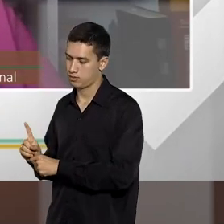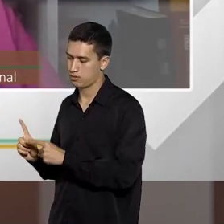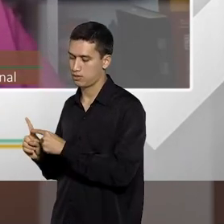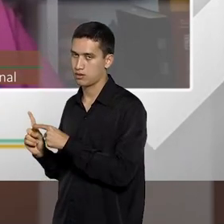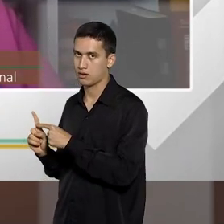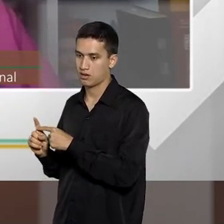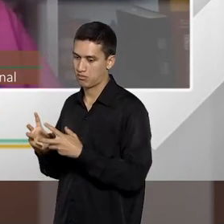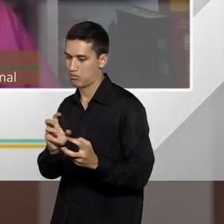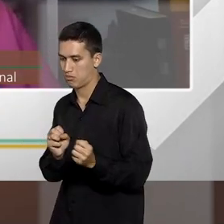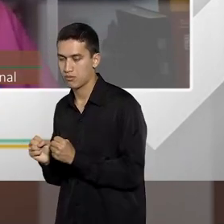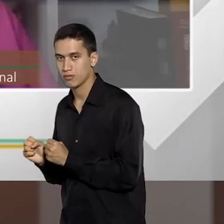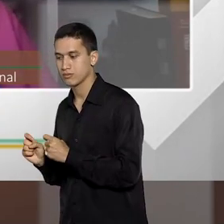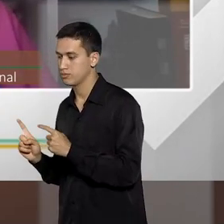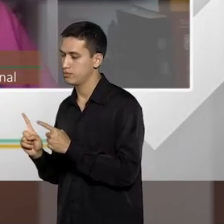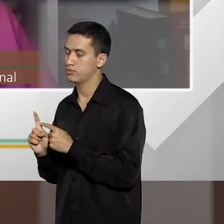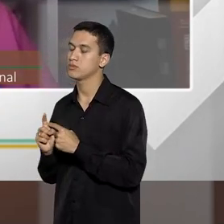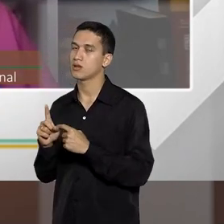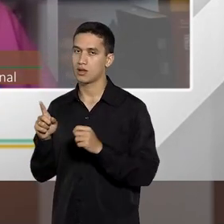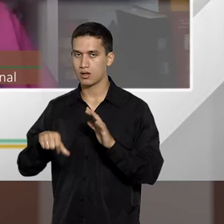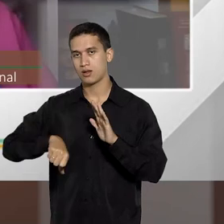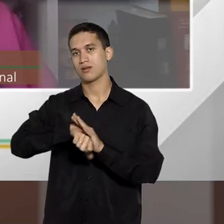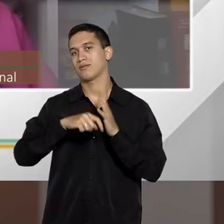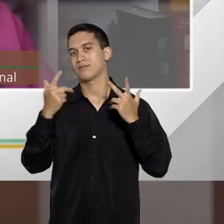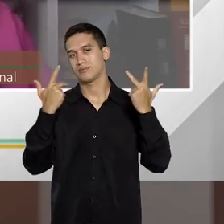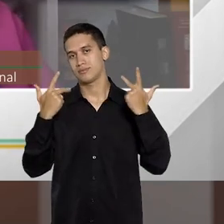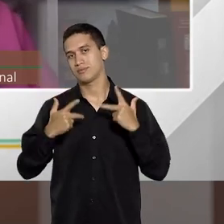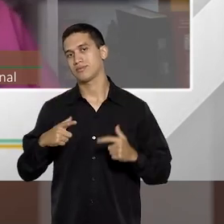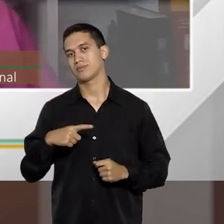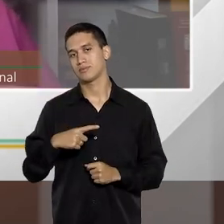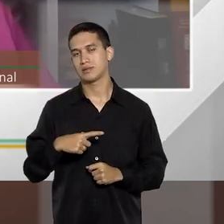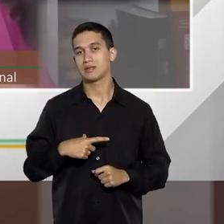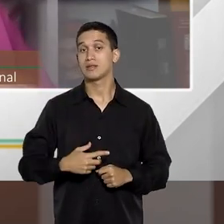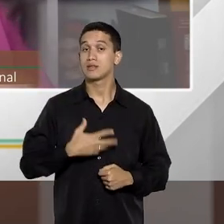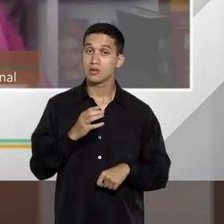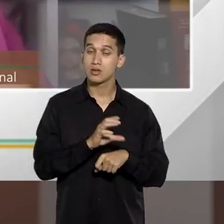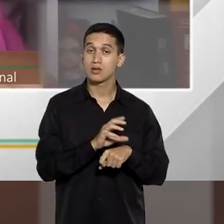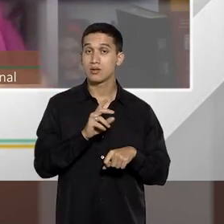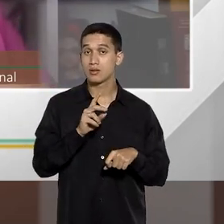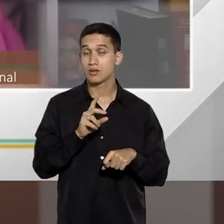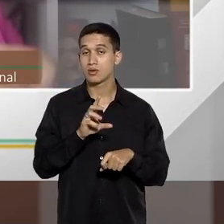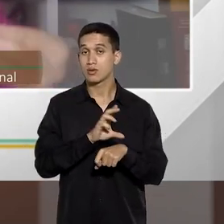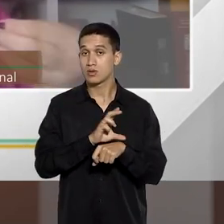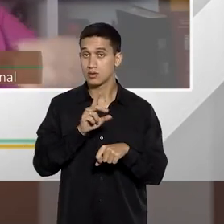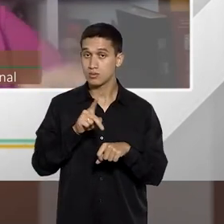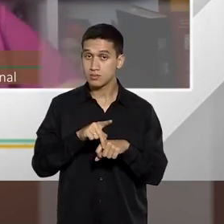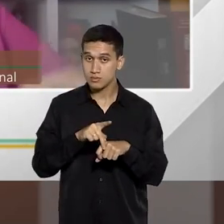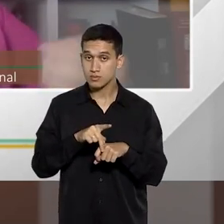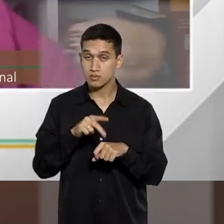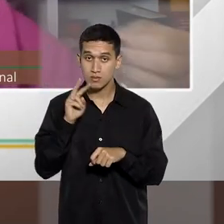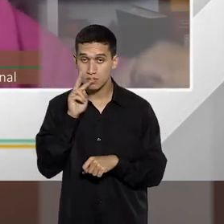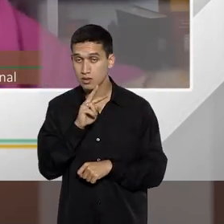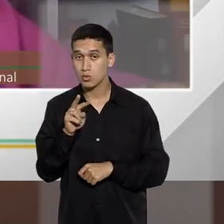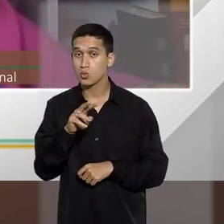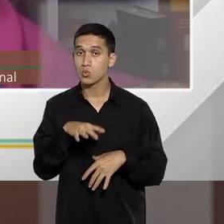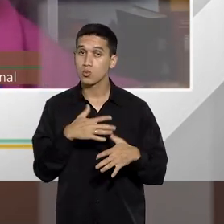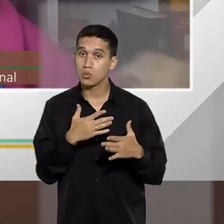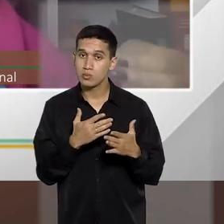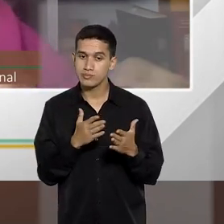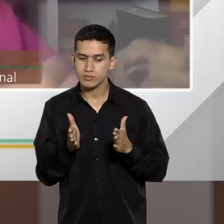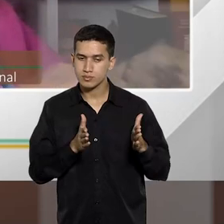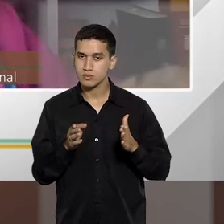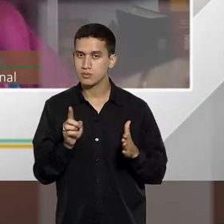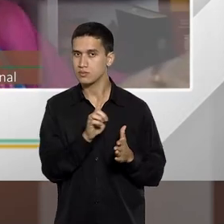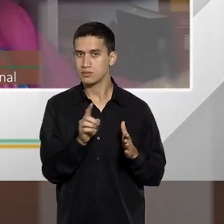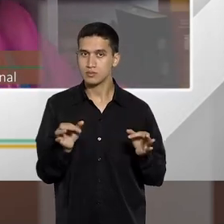303 é muito claro no Código de Processo Penal, dizendo que enquanto não cessar a permanência,